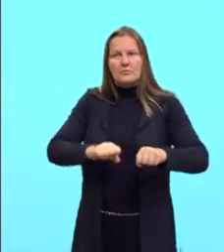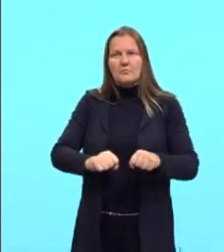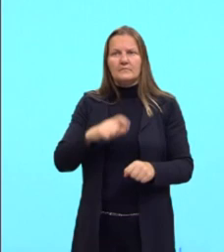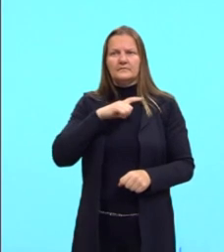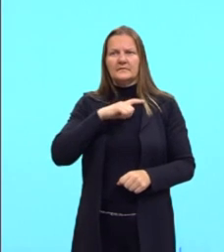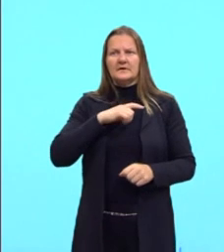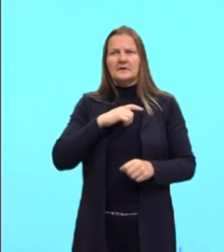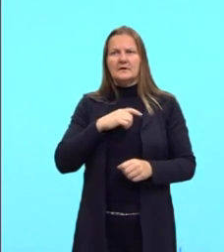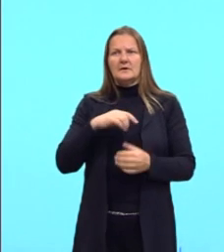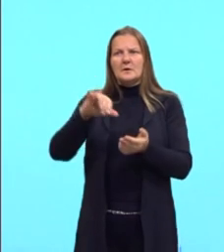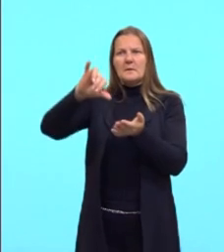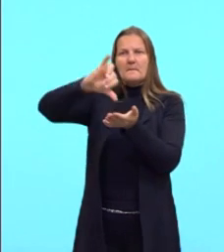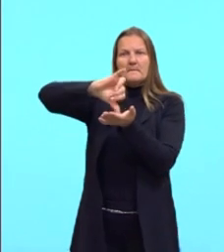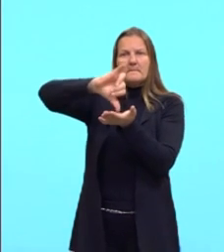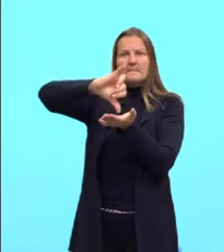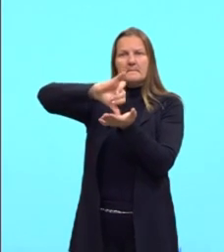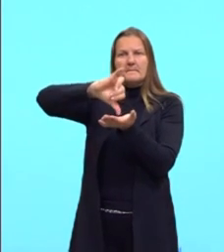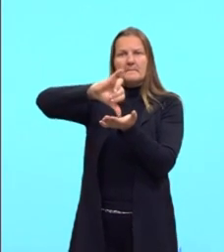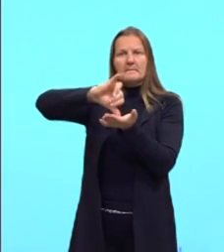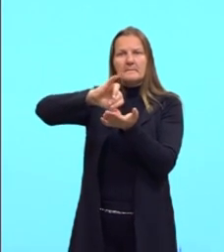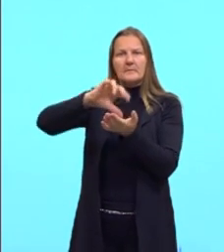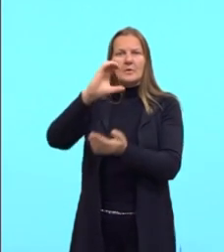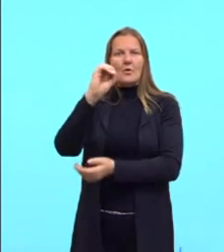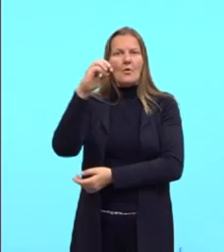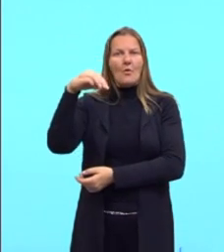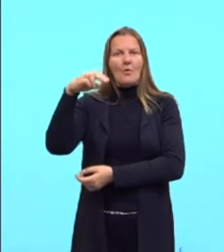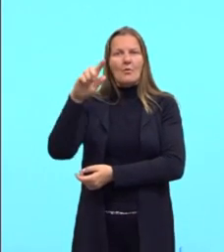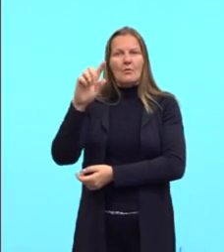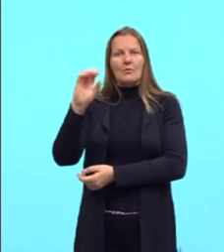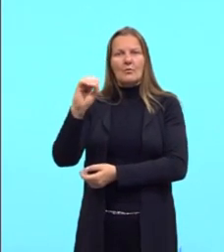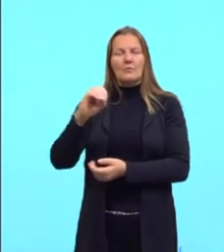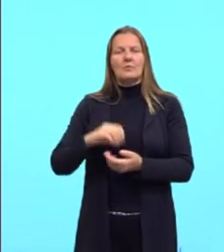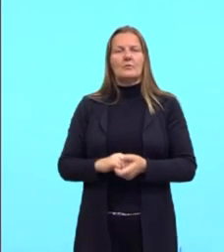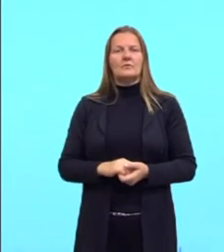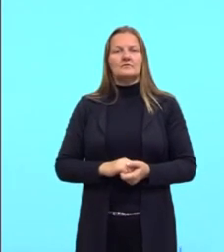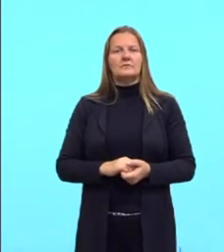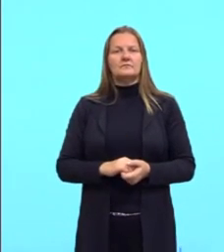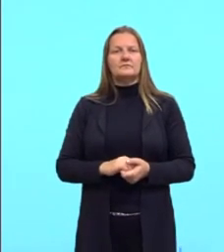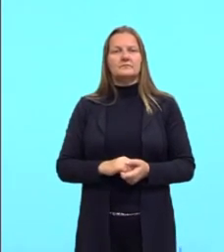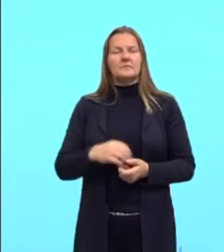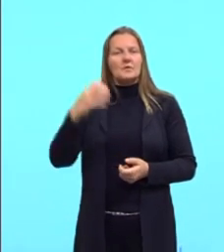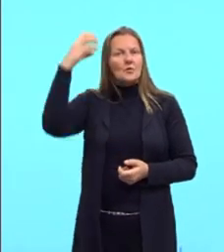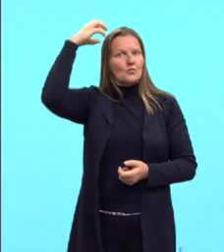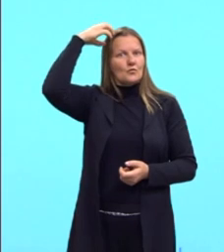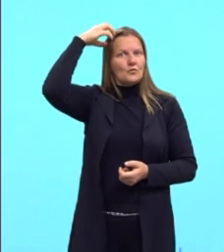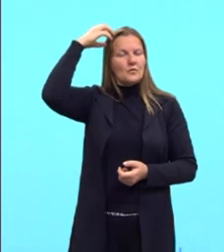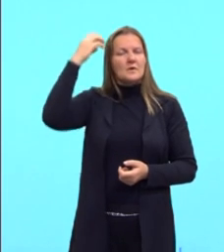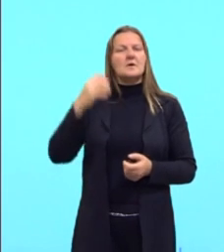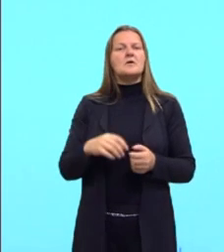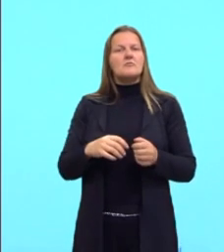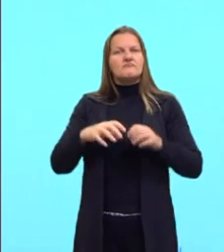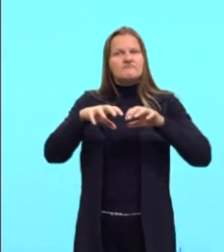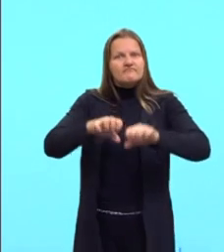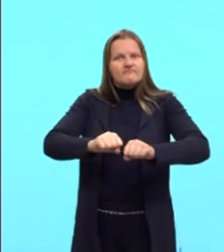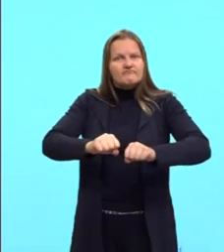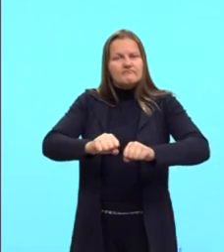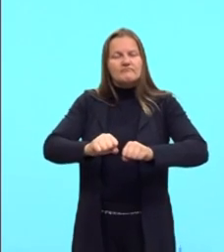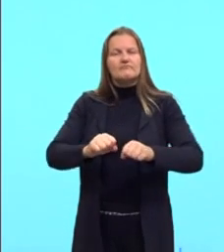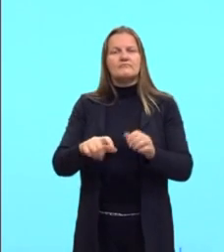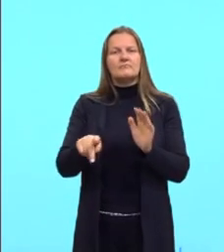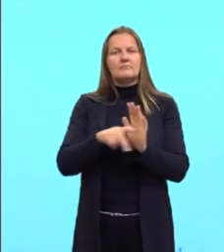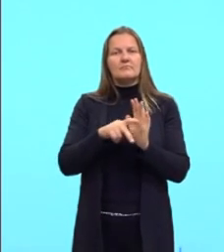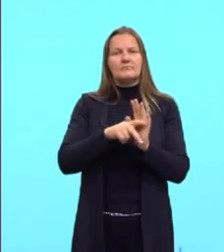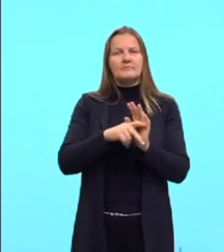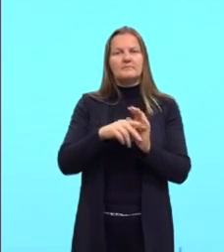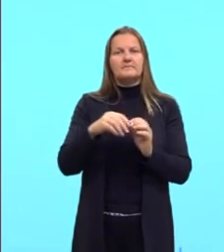bem no meio, então, o Congo belga, tá? O rei belga acaba tendo essa parte aí que